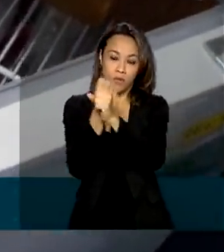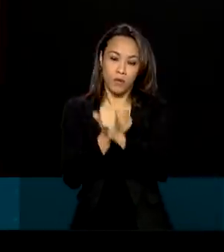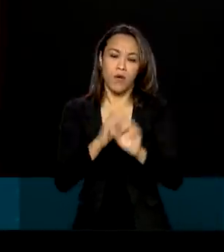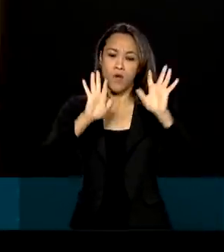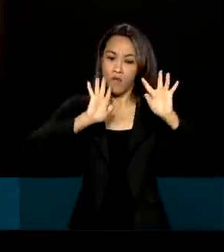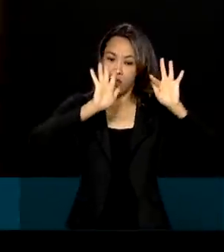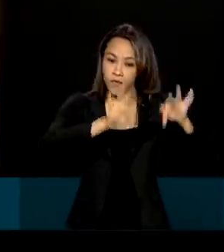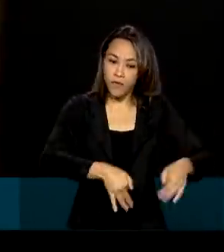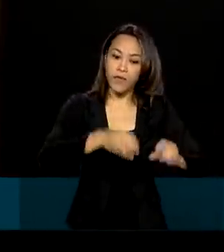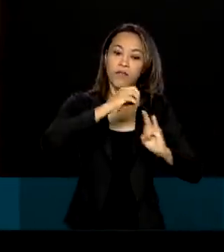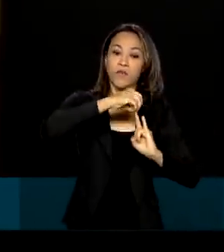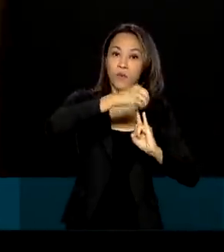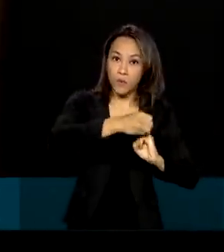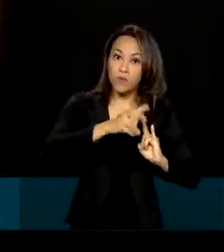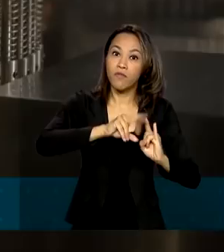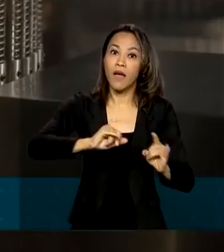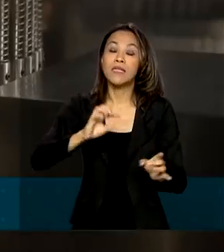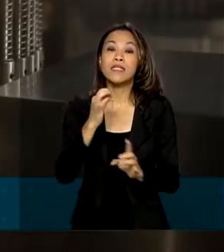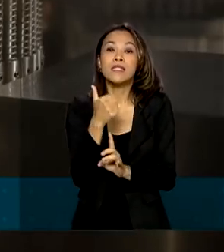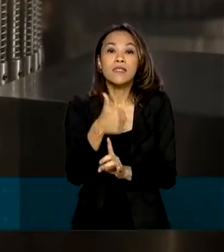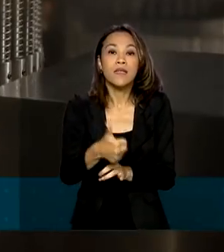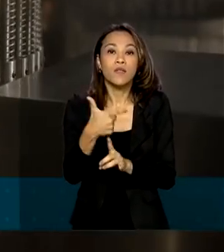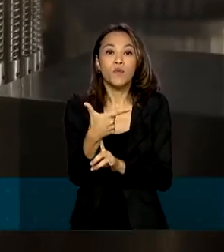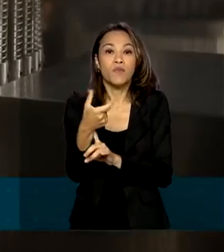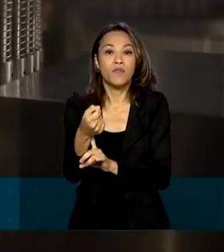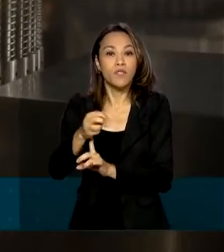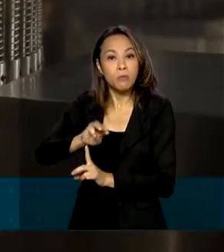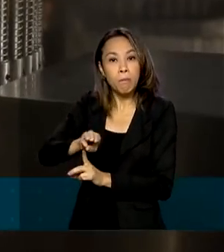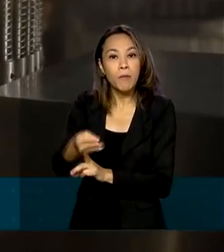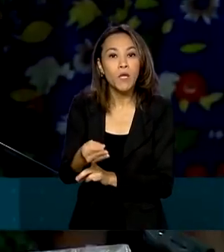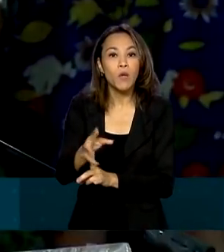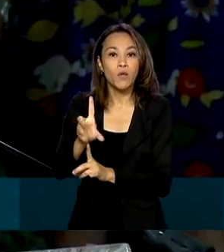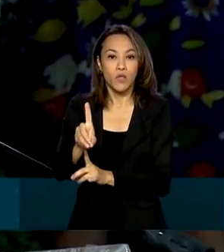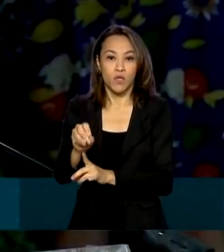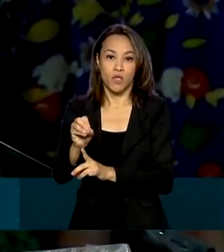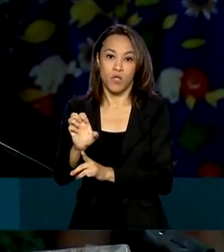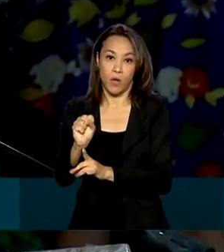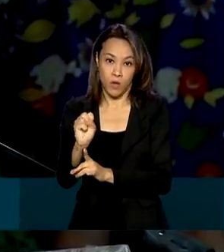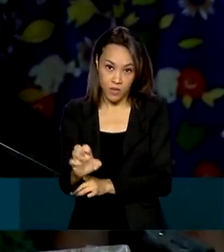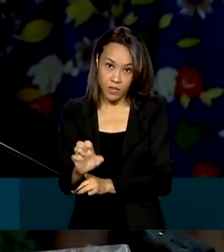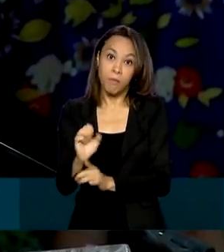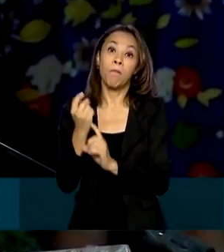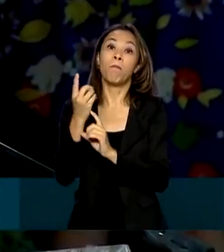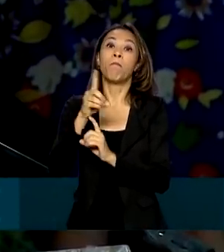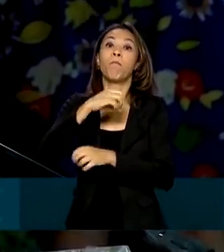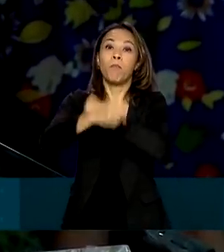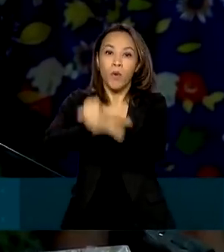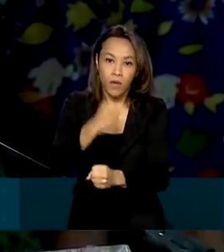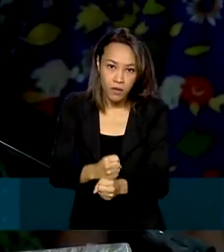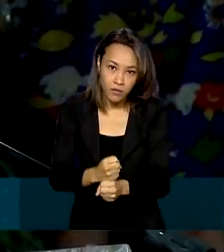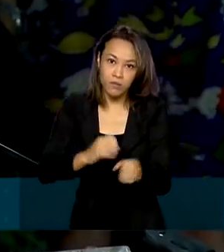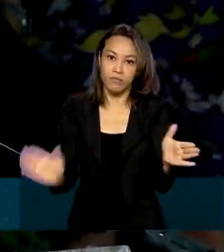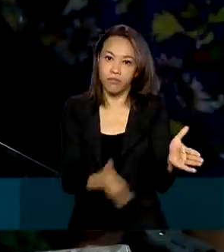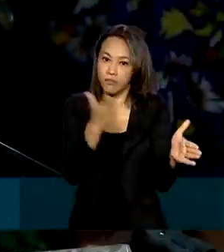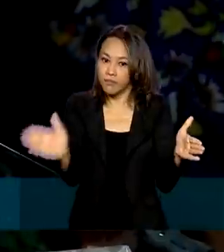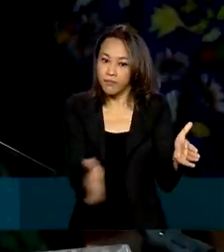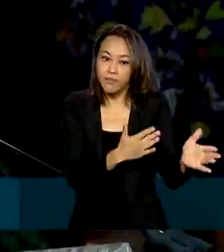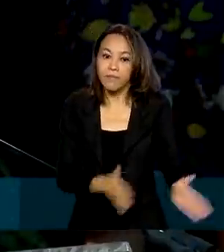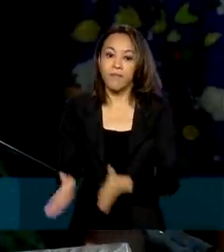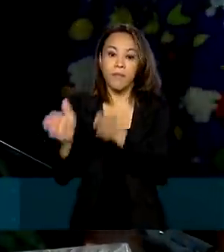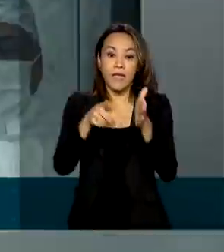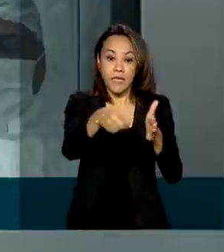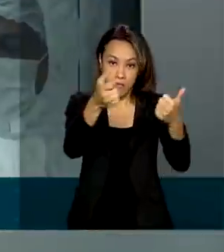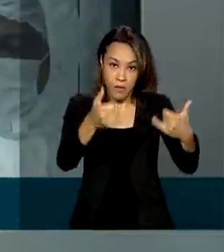vai conseguir produzir 120 milhões de doses de vacinas por ano. Para o ministro da Saúde, a pandemia da Covid-19